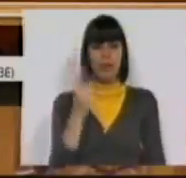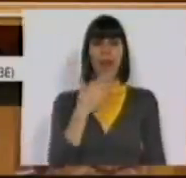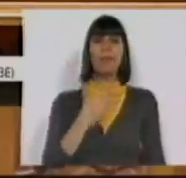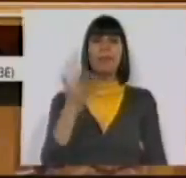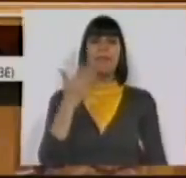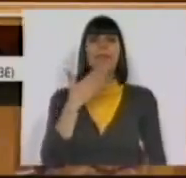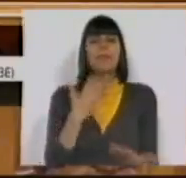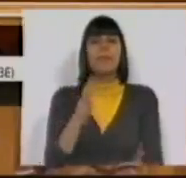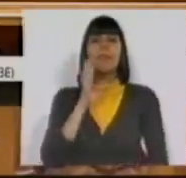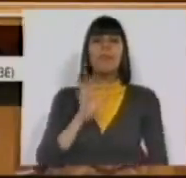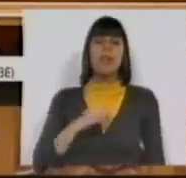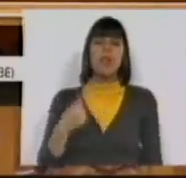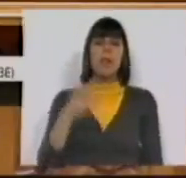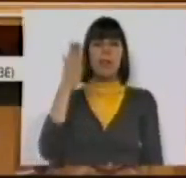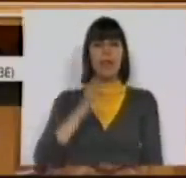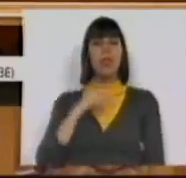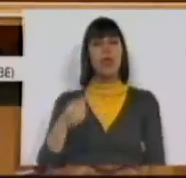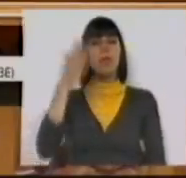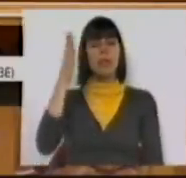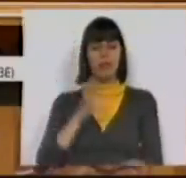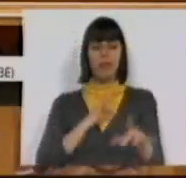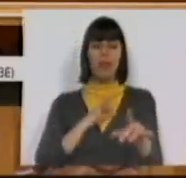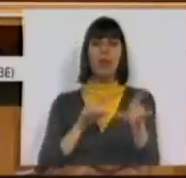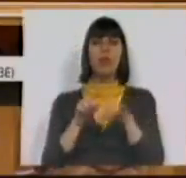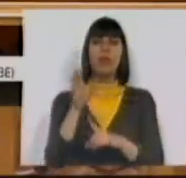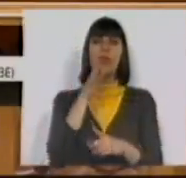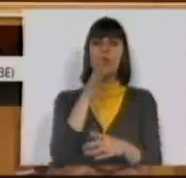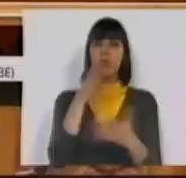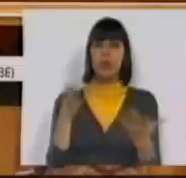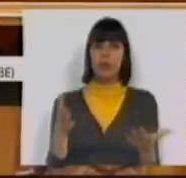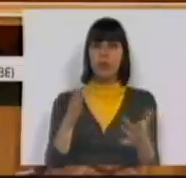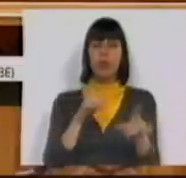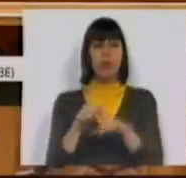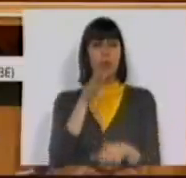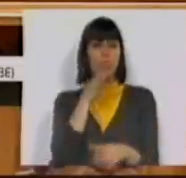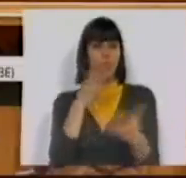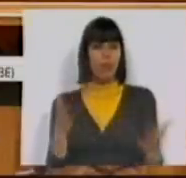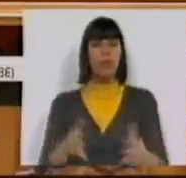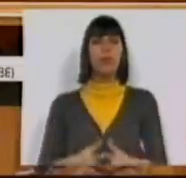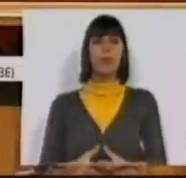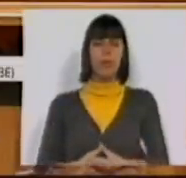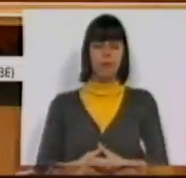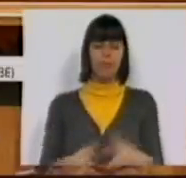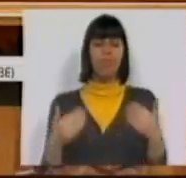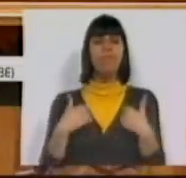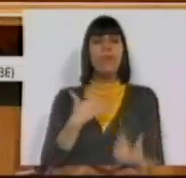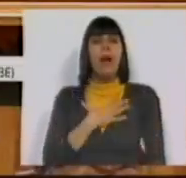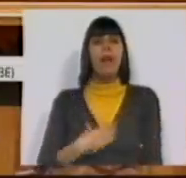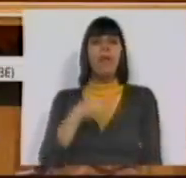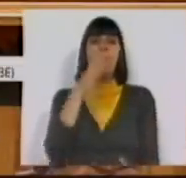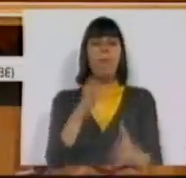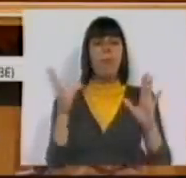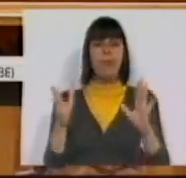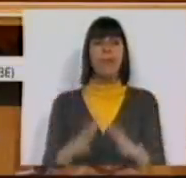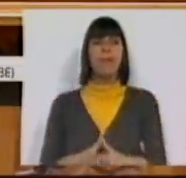Muito obrigado, Sra. Presidente, Sra. Presidente, Srs. e Sras. Deputados. Eu queria dizer